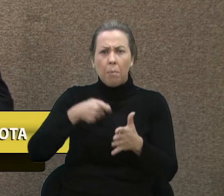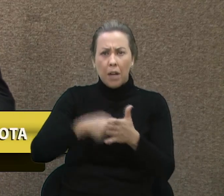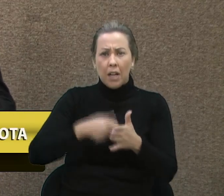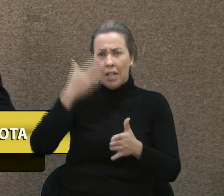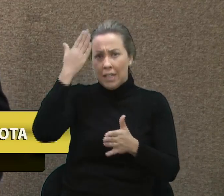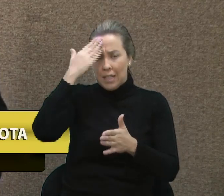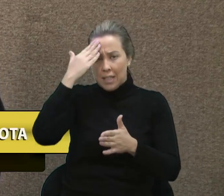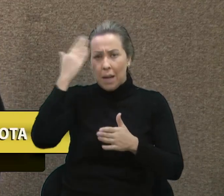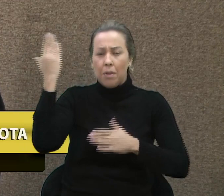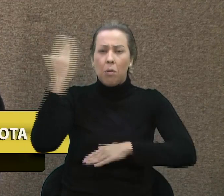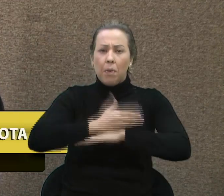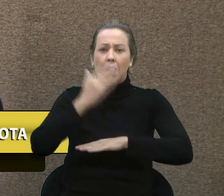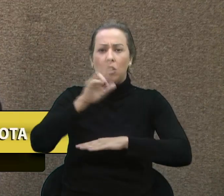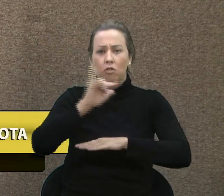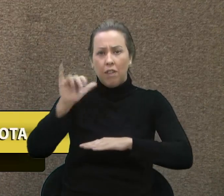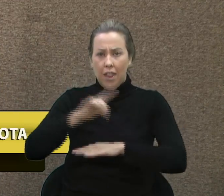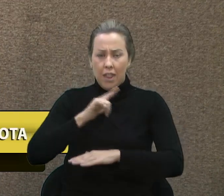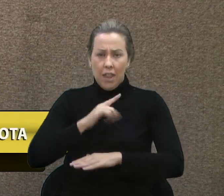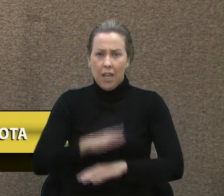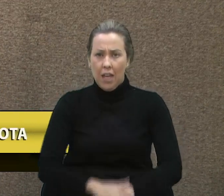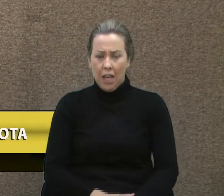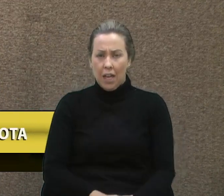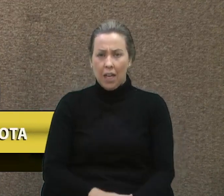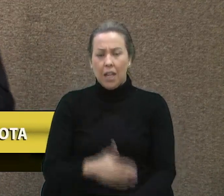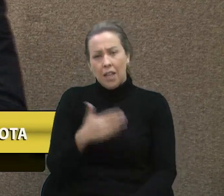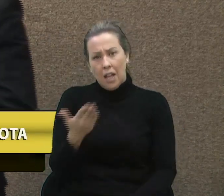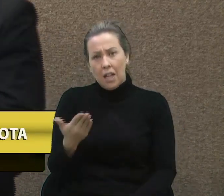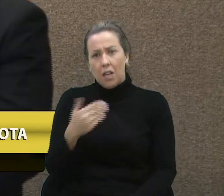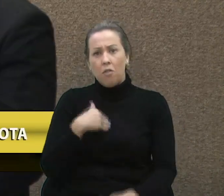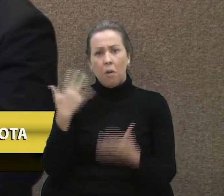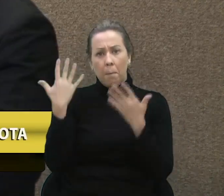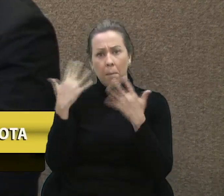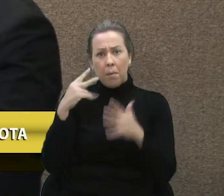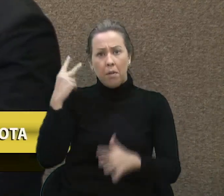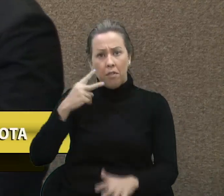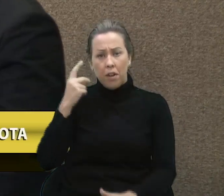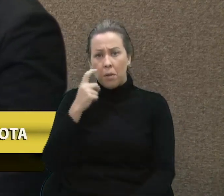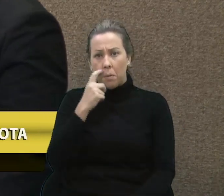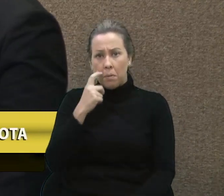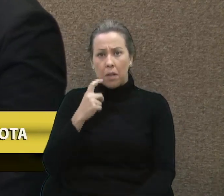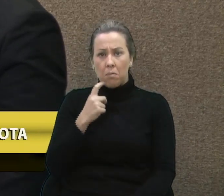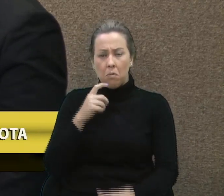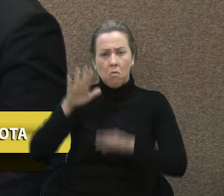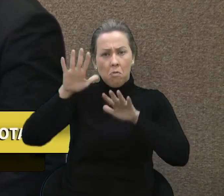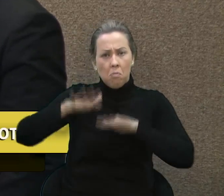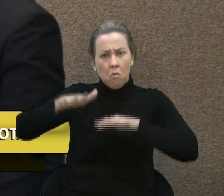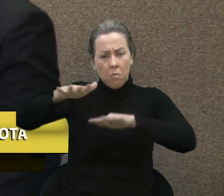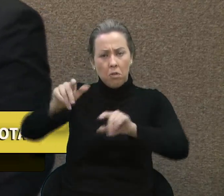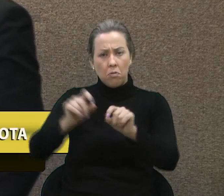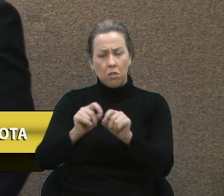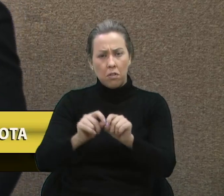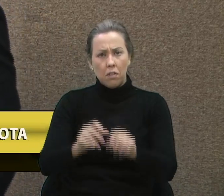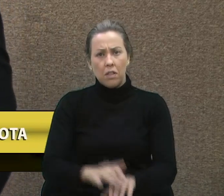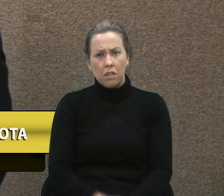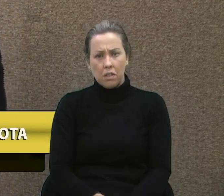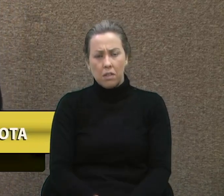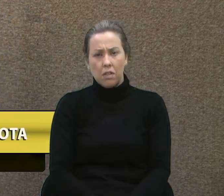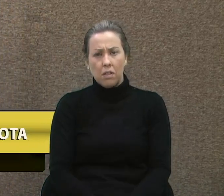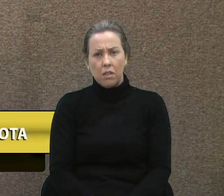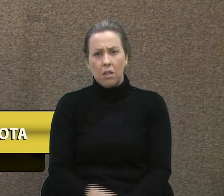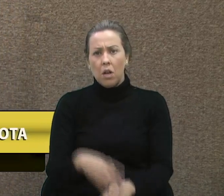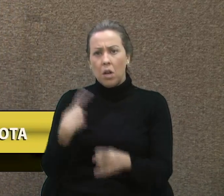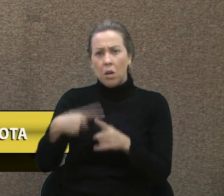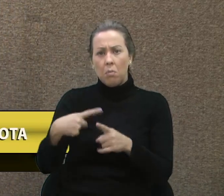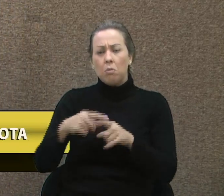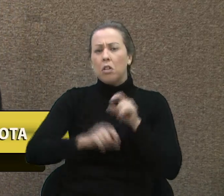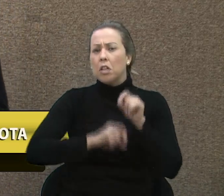pedágios vão acontecer. E aí, eu vou parabenizar o vereador Petrine pelo movimento que fez, porque é